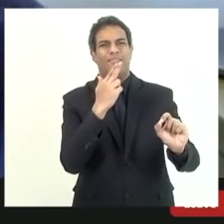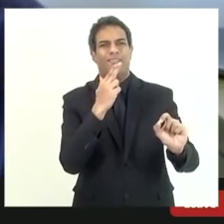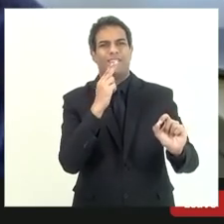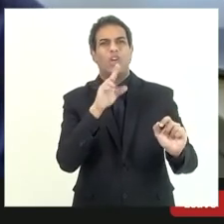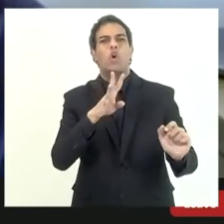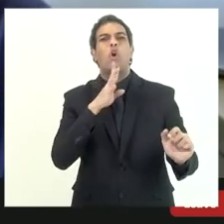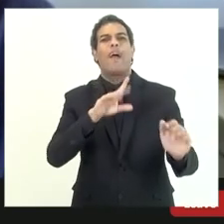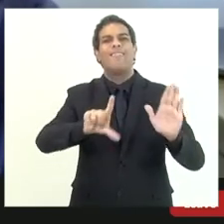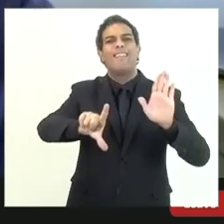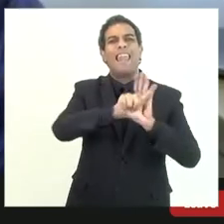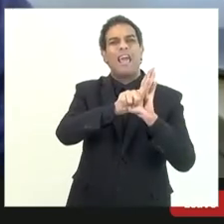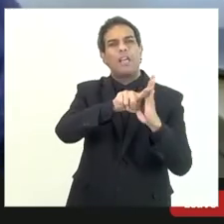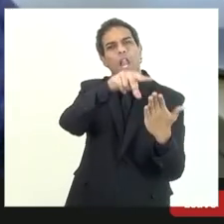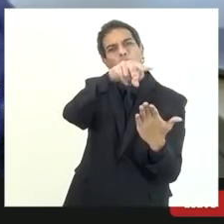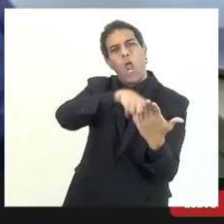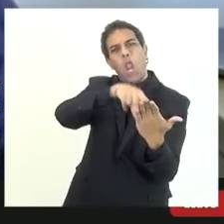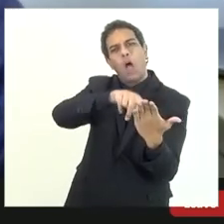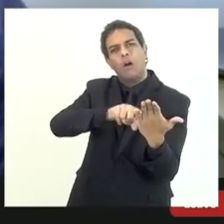imaginárias